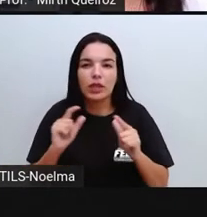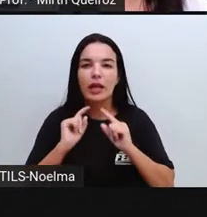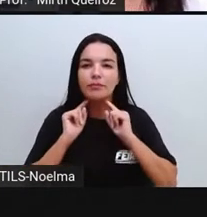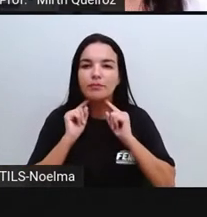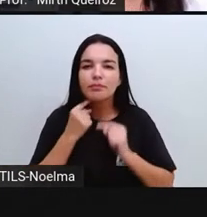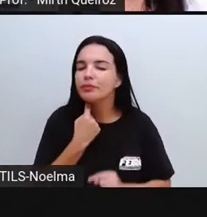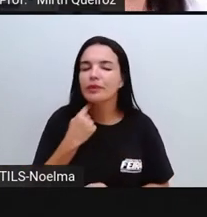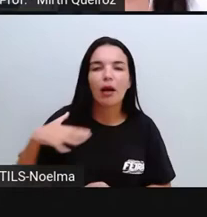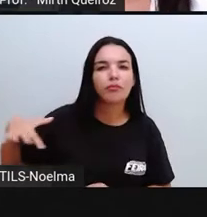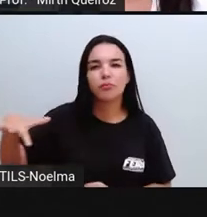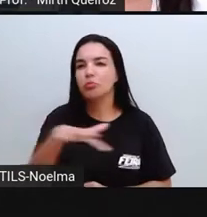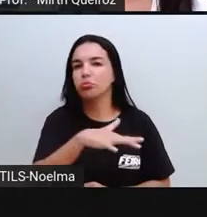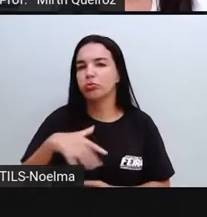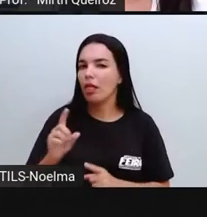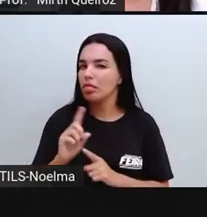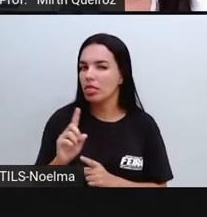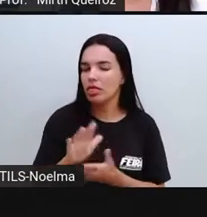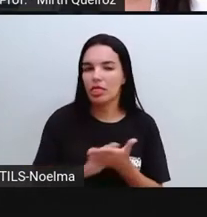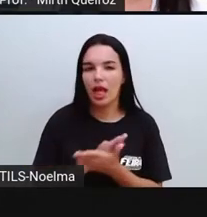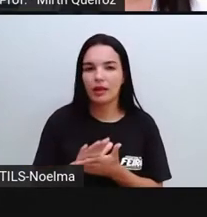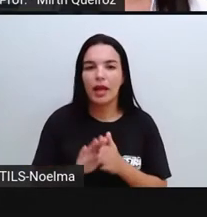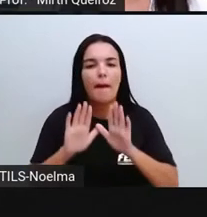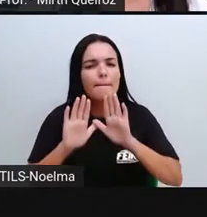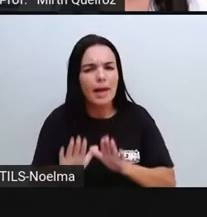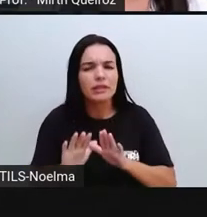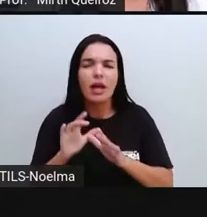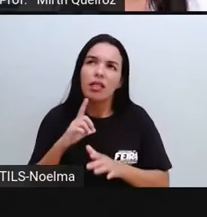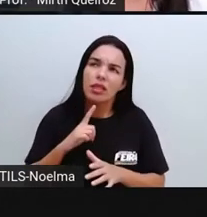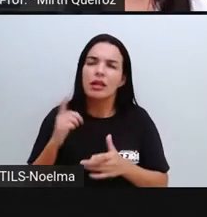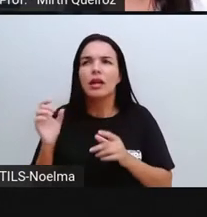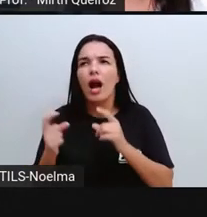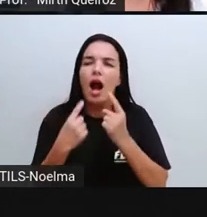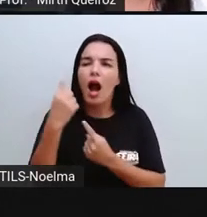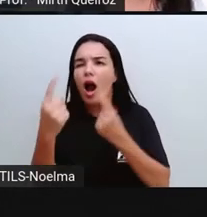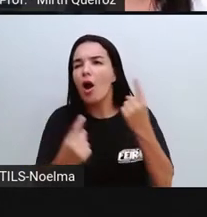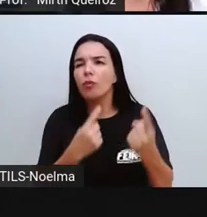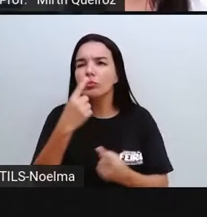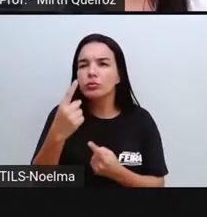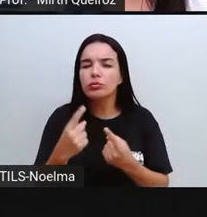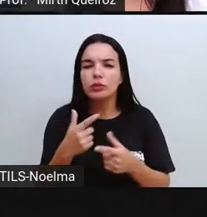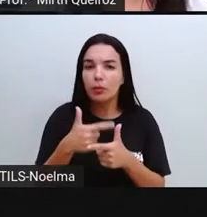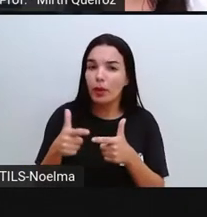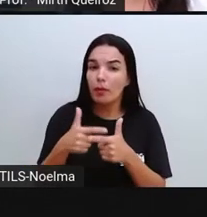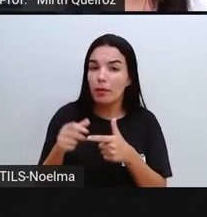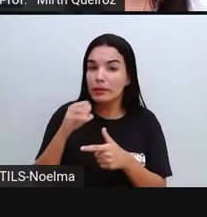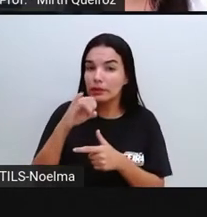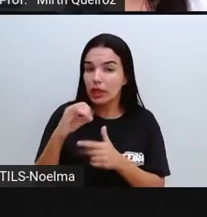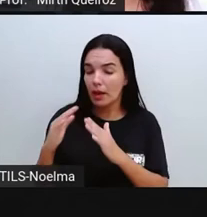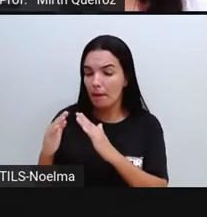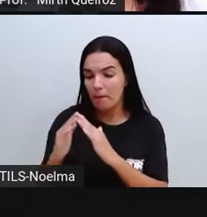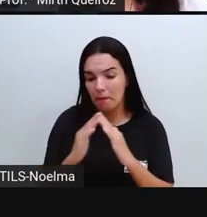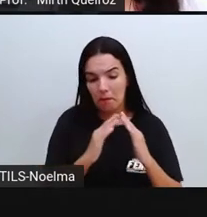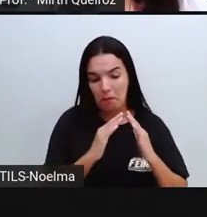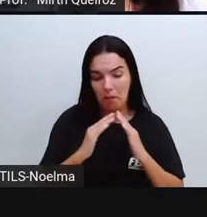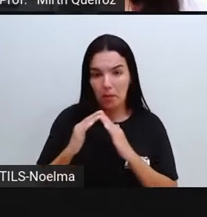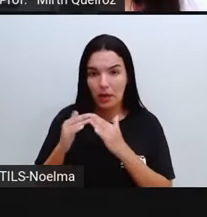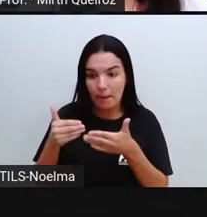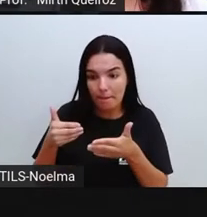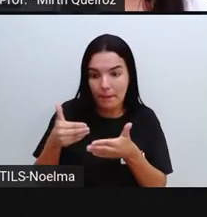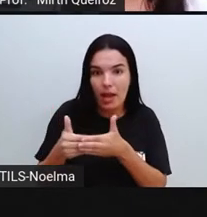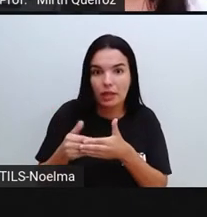dizer assim, também pode trazer alguns problemas, né? Para quem mora ali nas proximidades. Por exemplo, o rompimento de uma